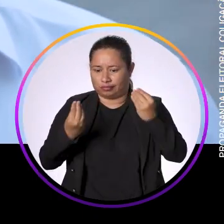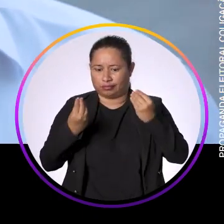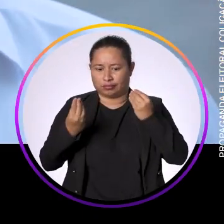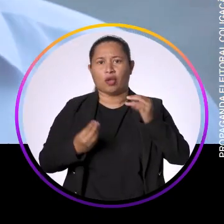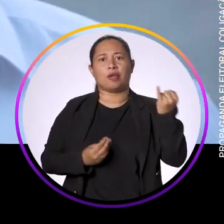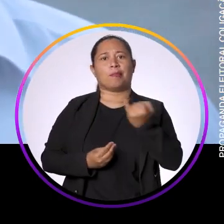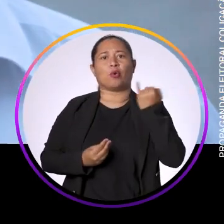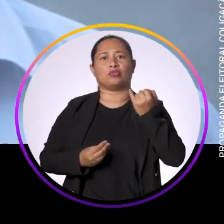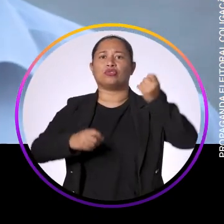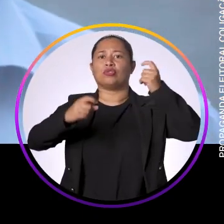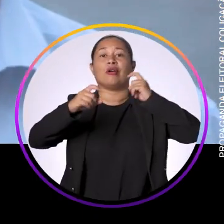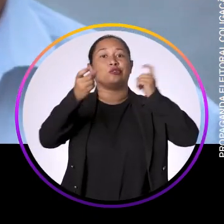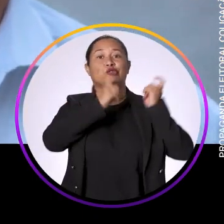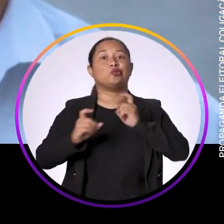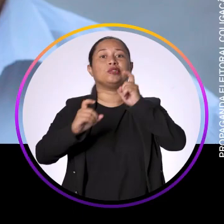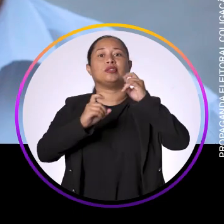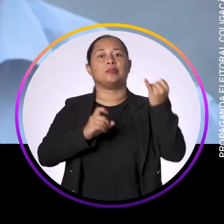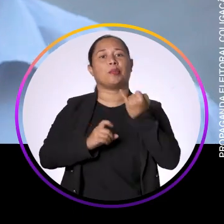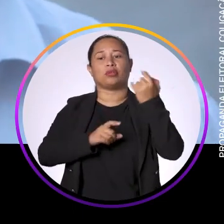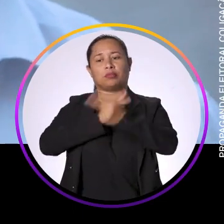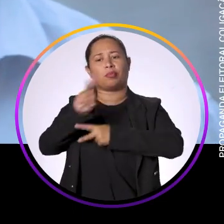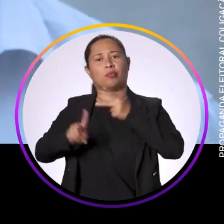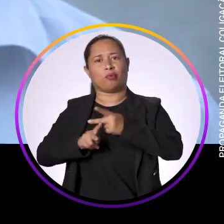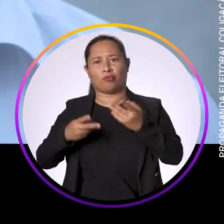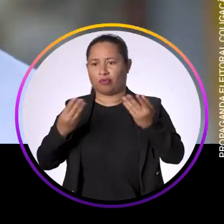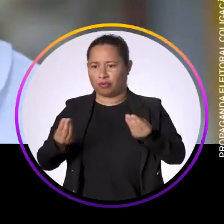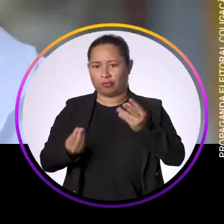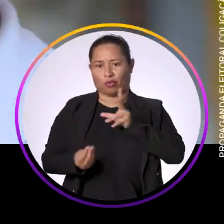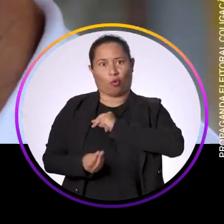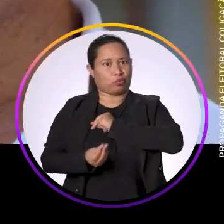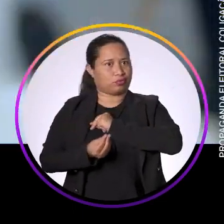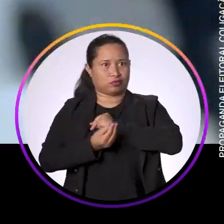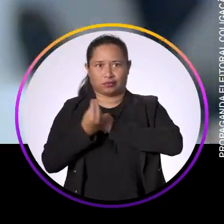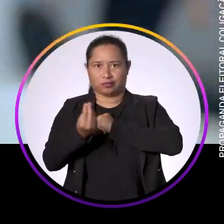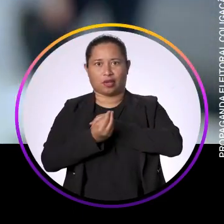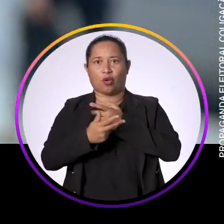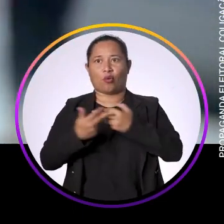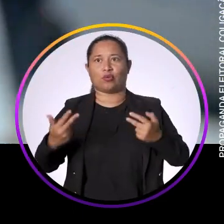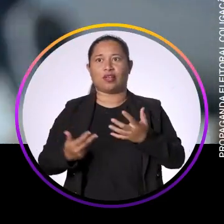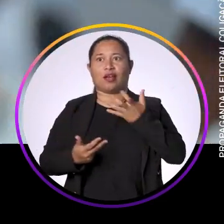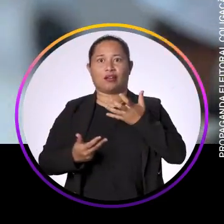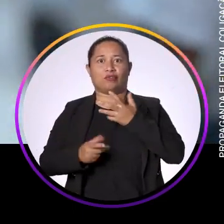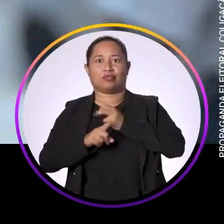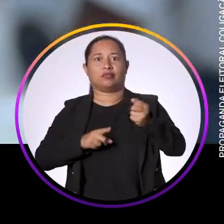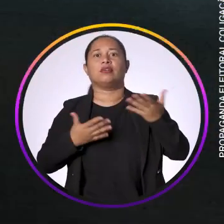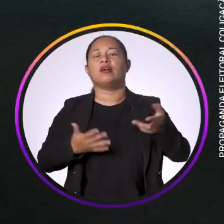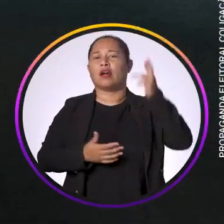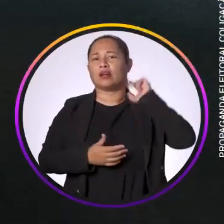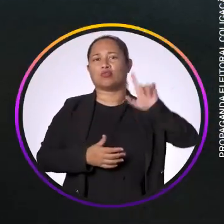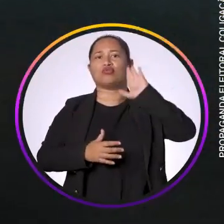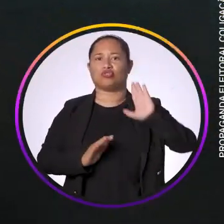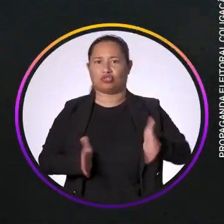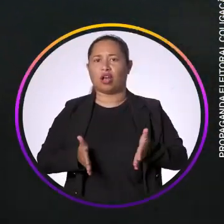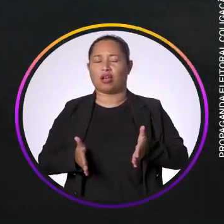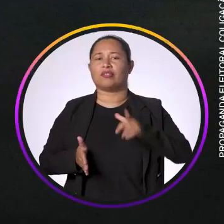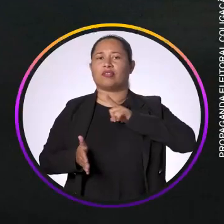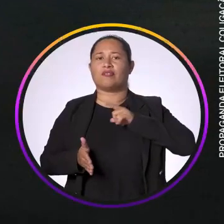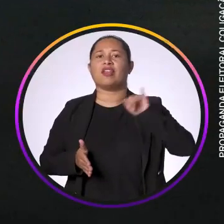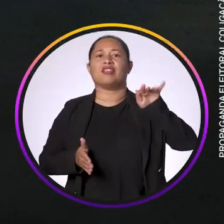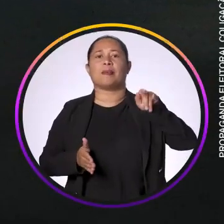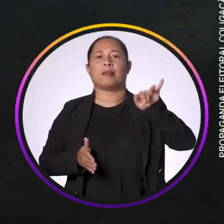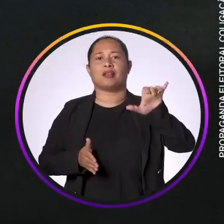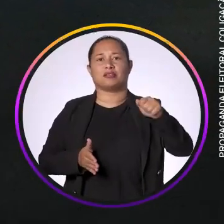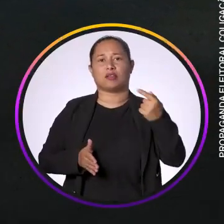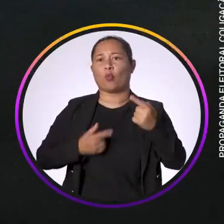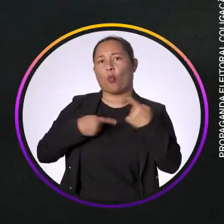bacharia. O mais importante é discutir o que é importante para o povo. Isso é bacharia. Eu acho que é uma coisa mais de apelação. Raquel Lira já entrou